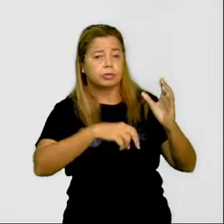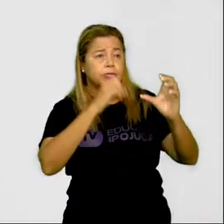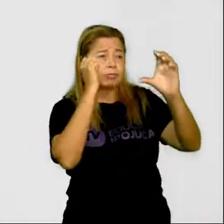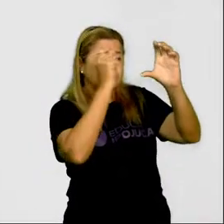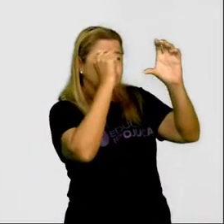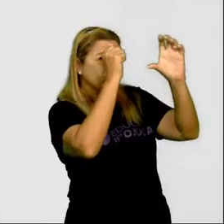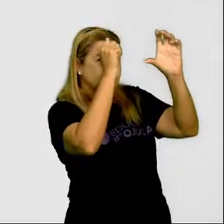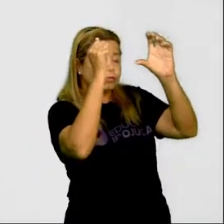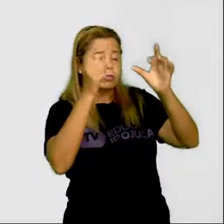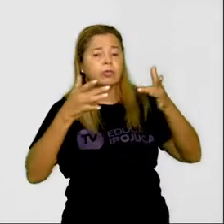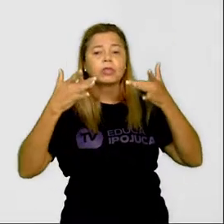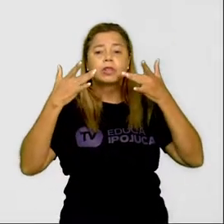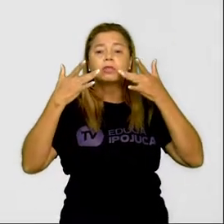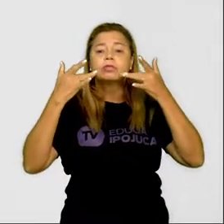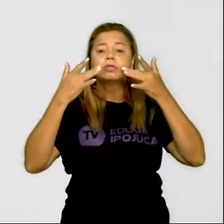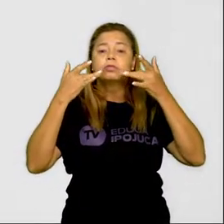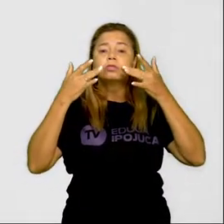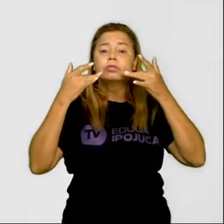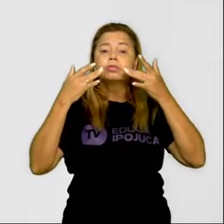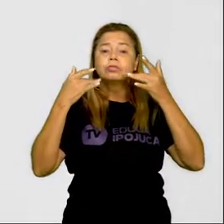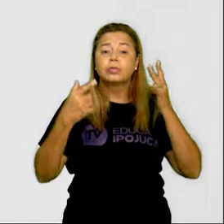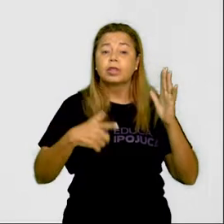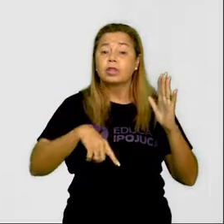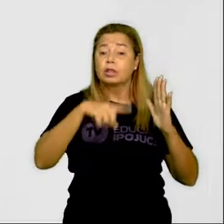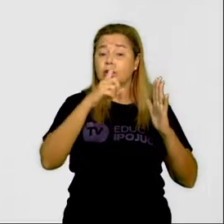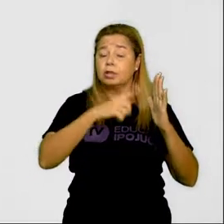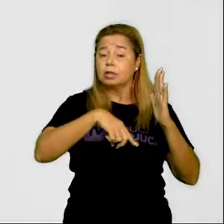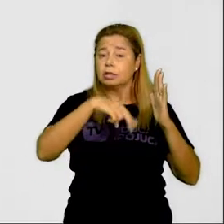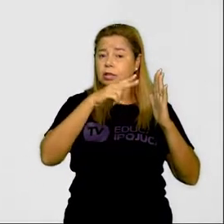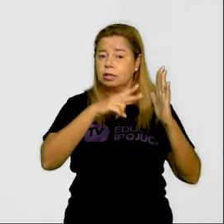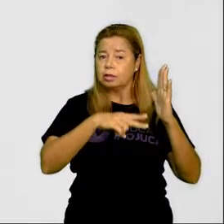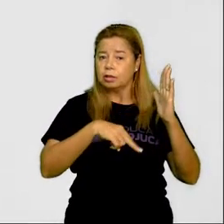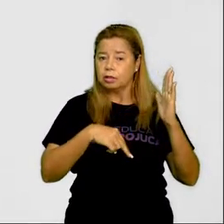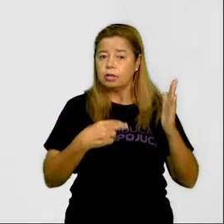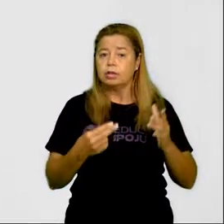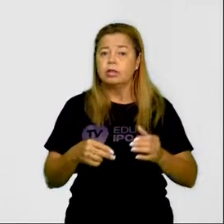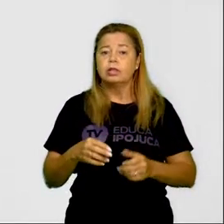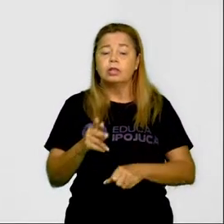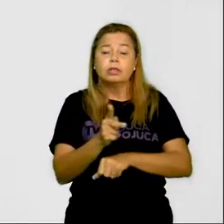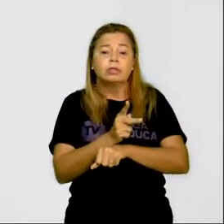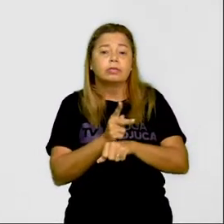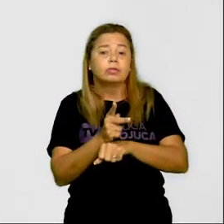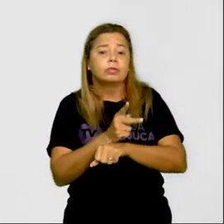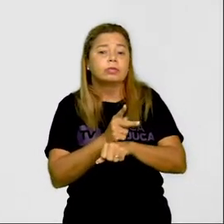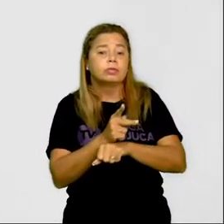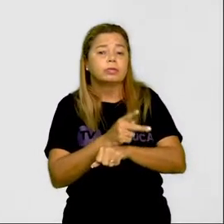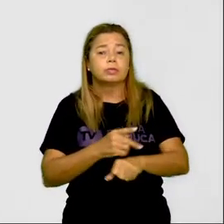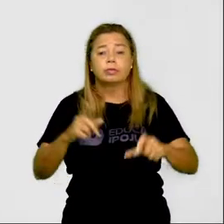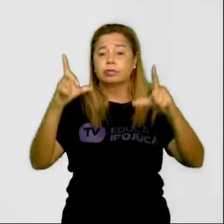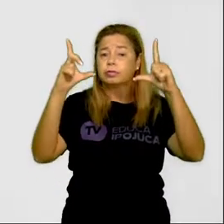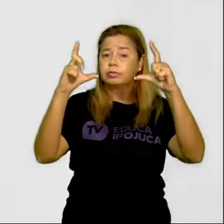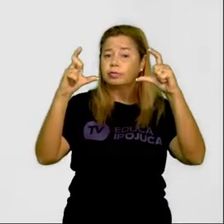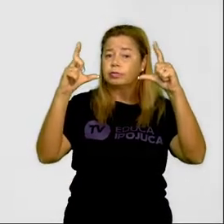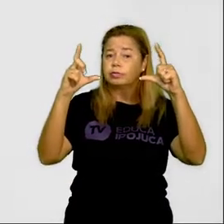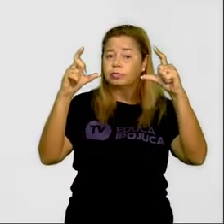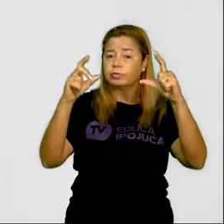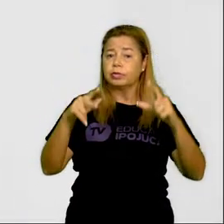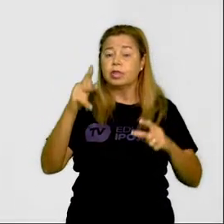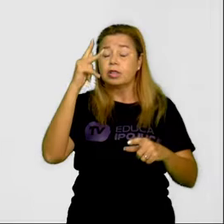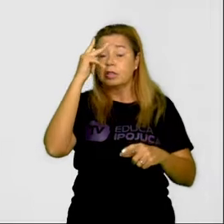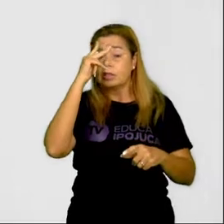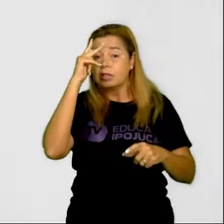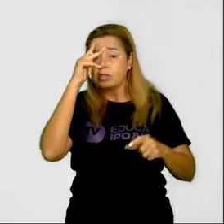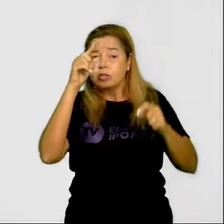o teatro, a literatura, o cinema, a fotografia, histórias em